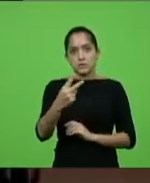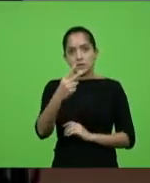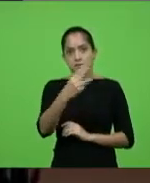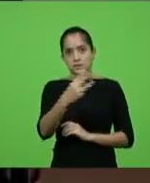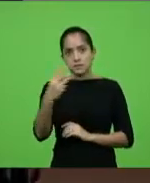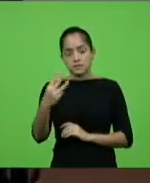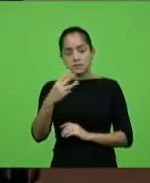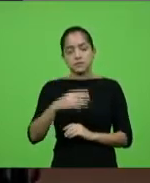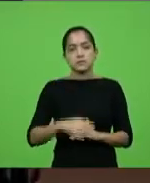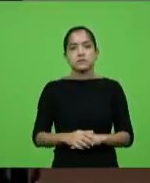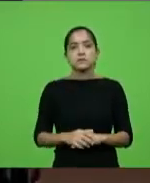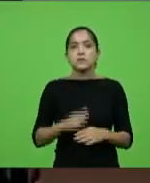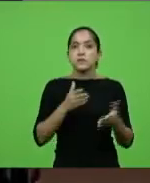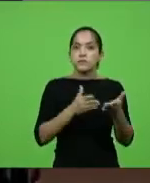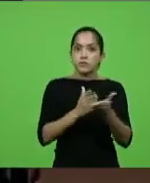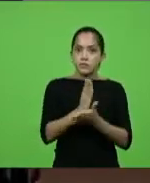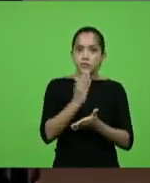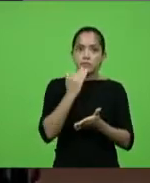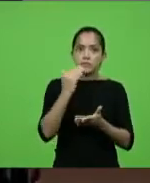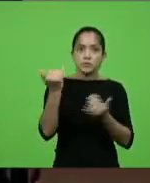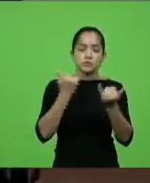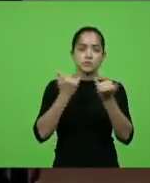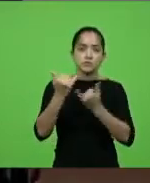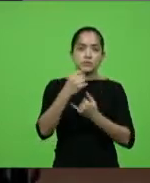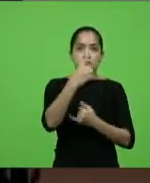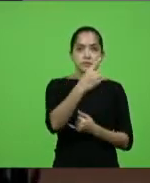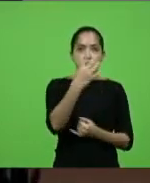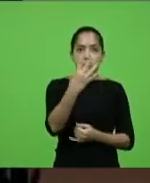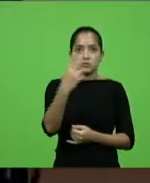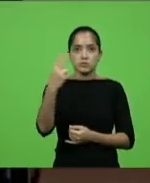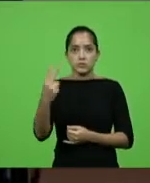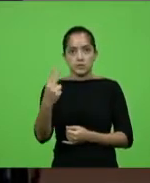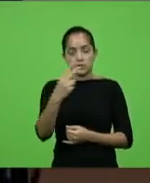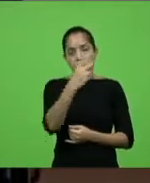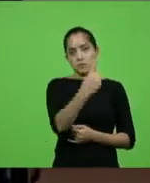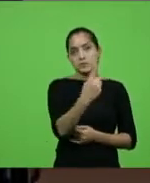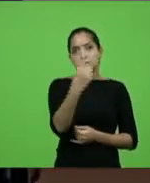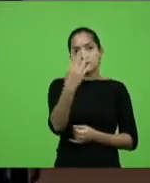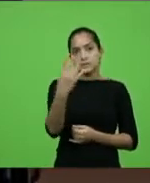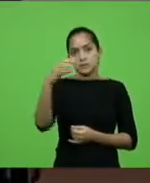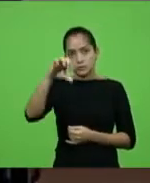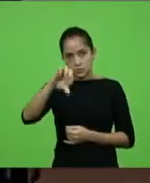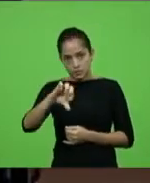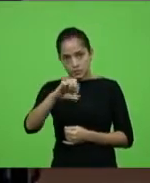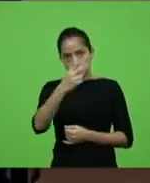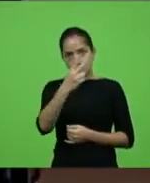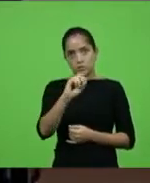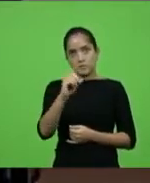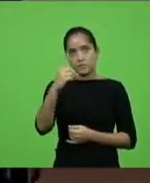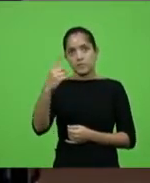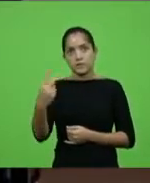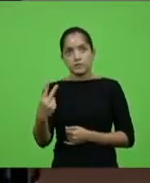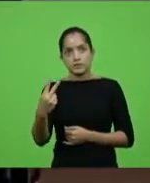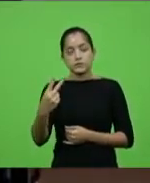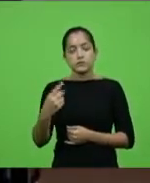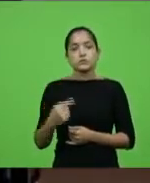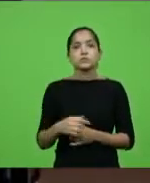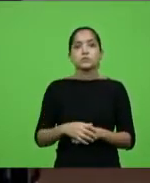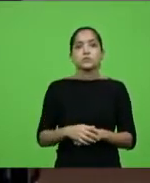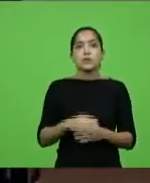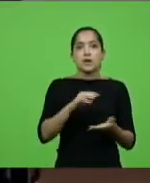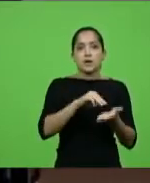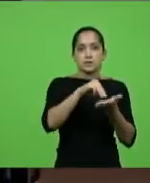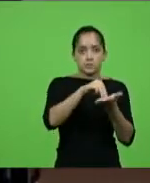20. Foram aprovados ainda os pedidos de informação 142 a 149, 21, as moções nº